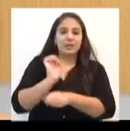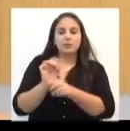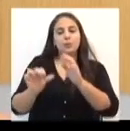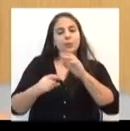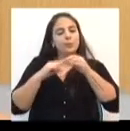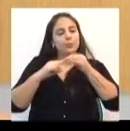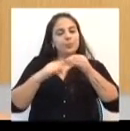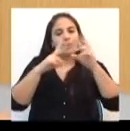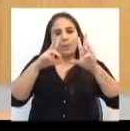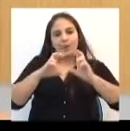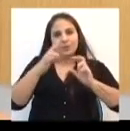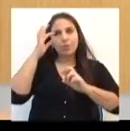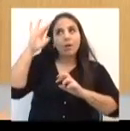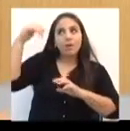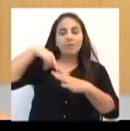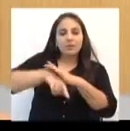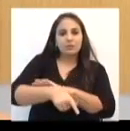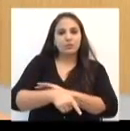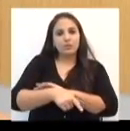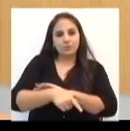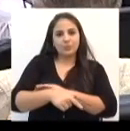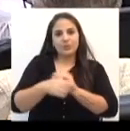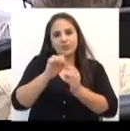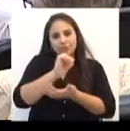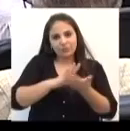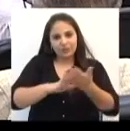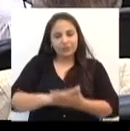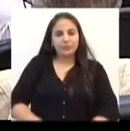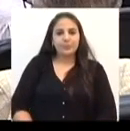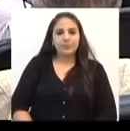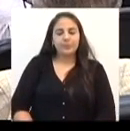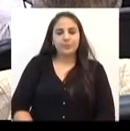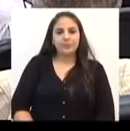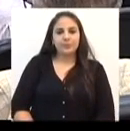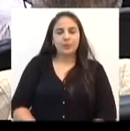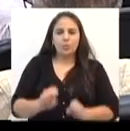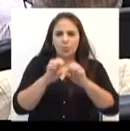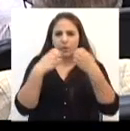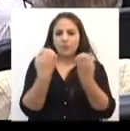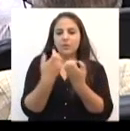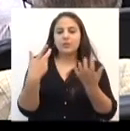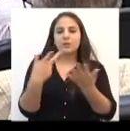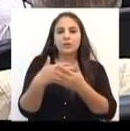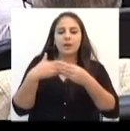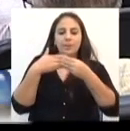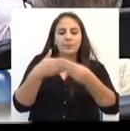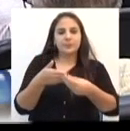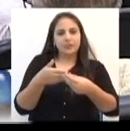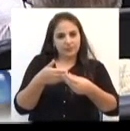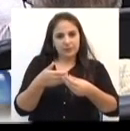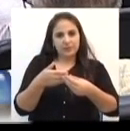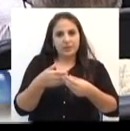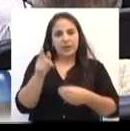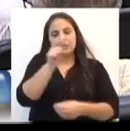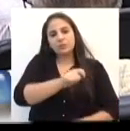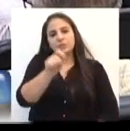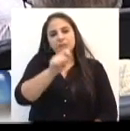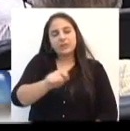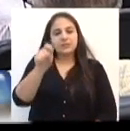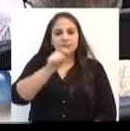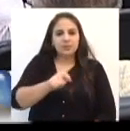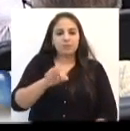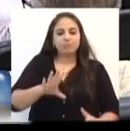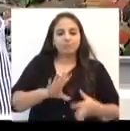tema refletido durante a atividade. O evento contou com a presença de entidades ligadas à questão